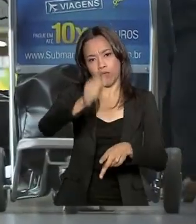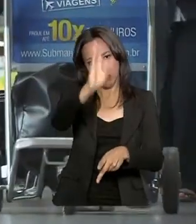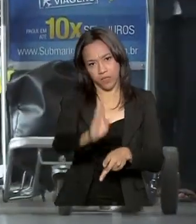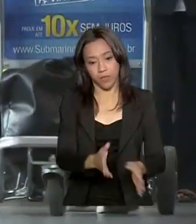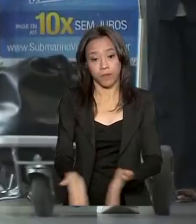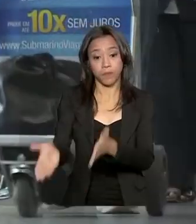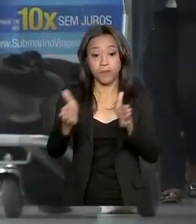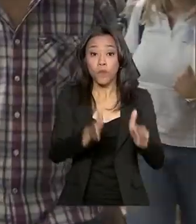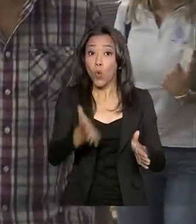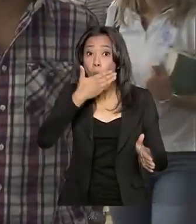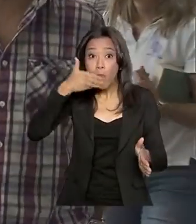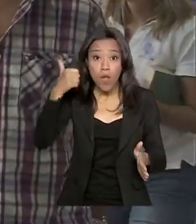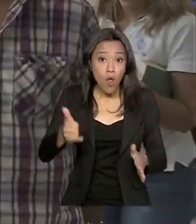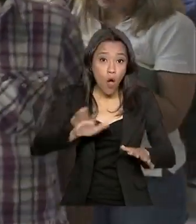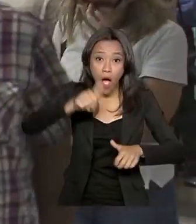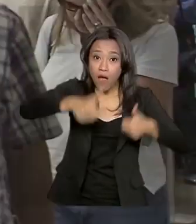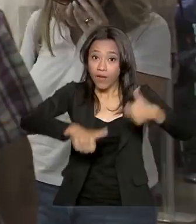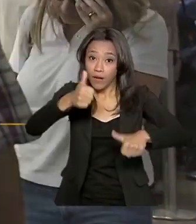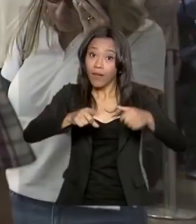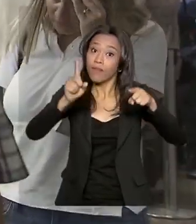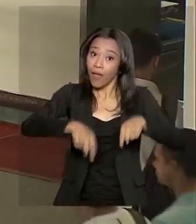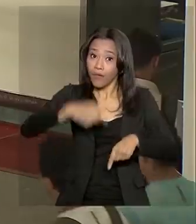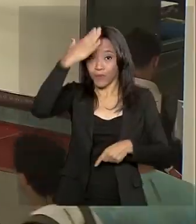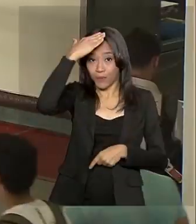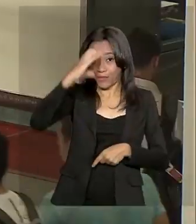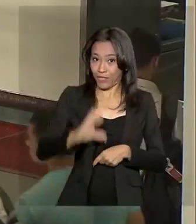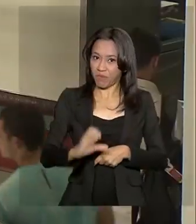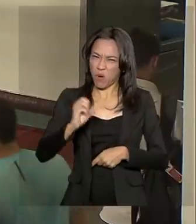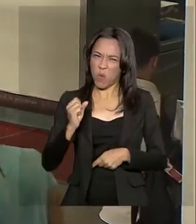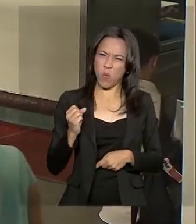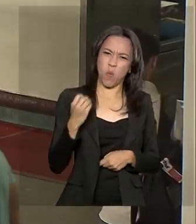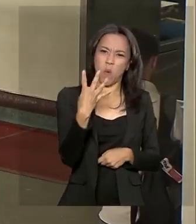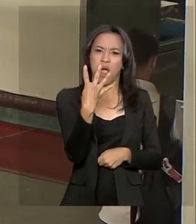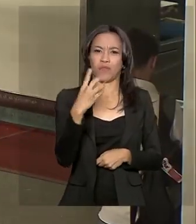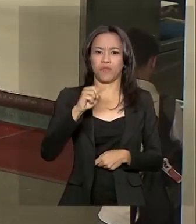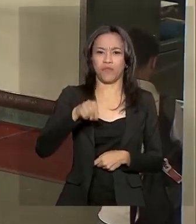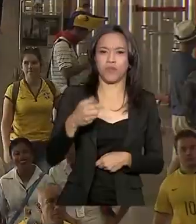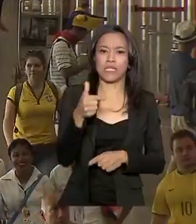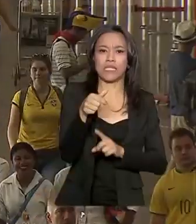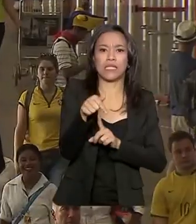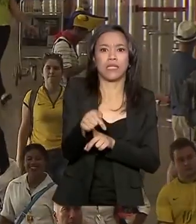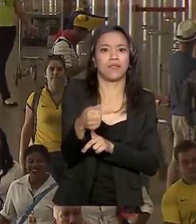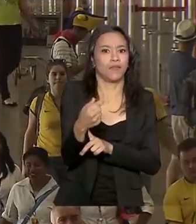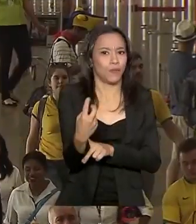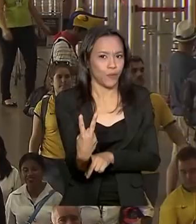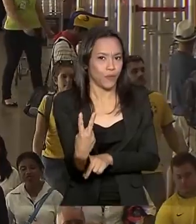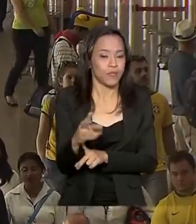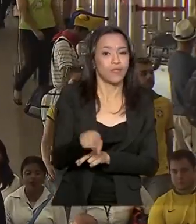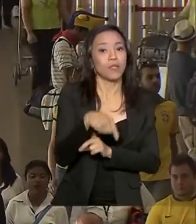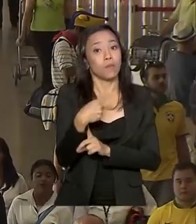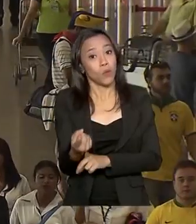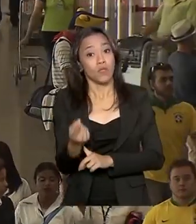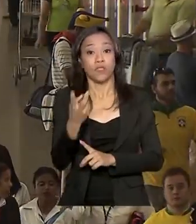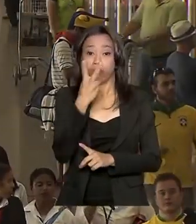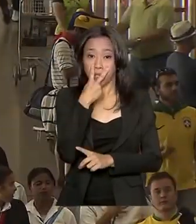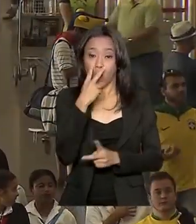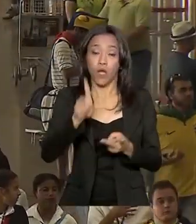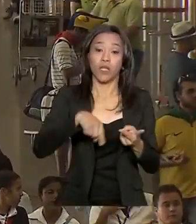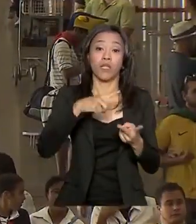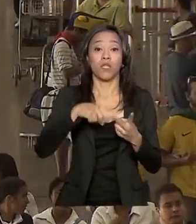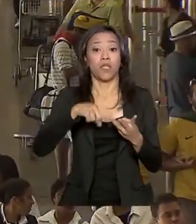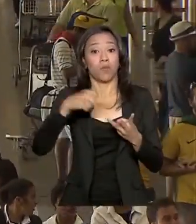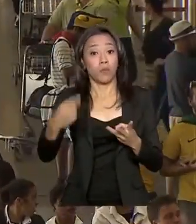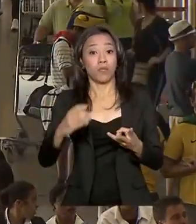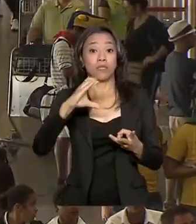aeroporto melhor avaliado do país foi o de Curitiba, nota 4,72, seguido por Vitória, Campinas